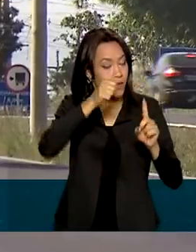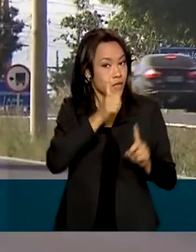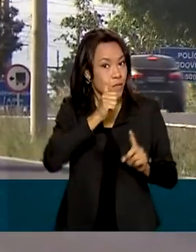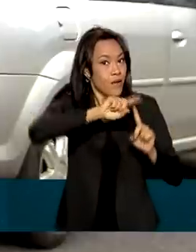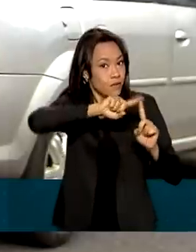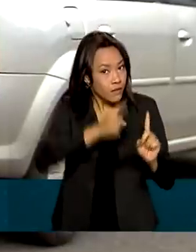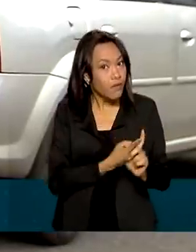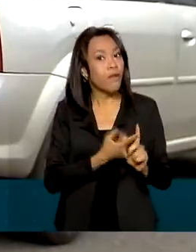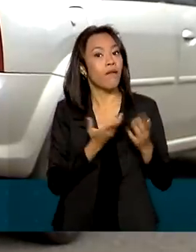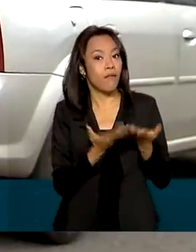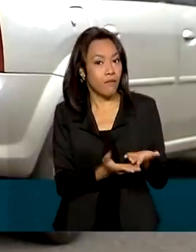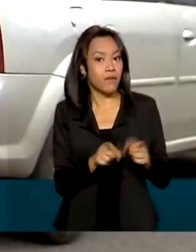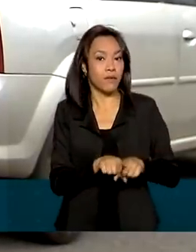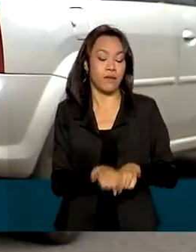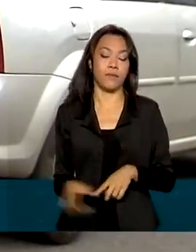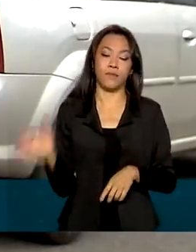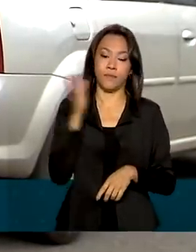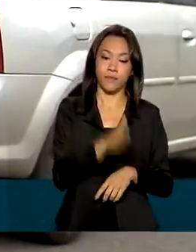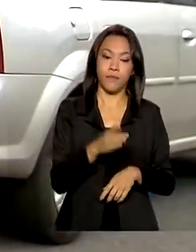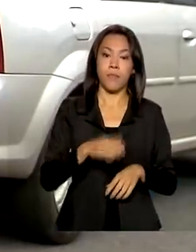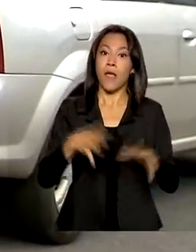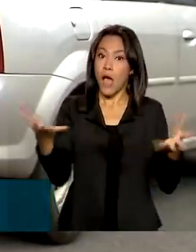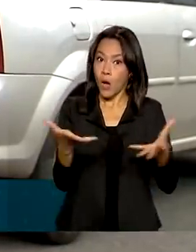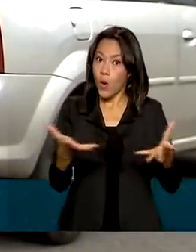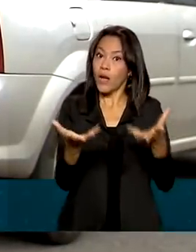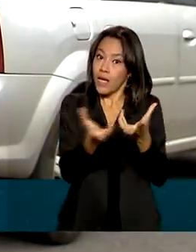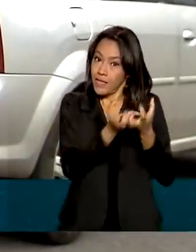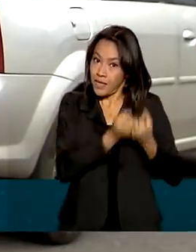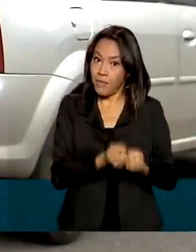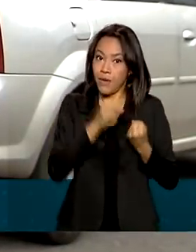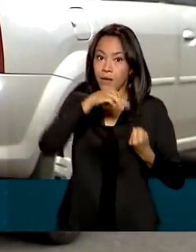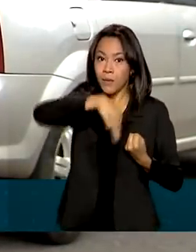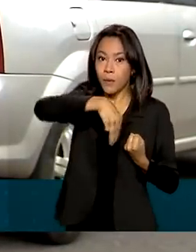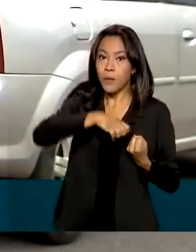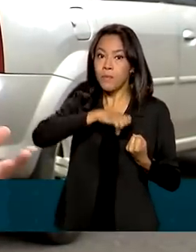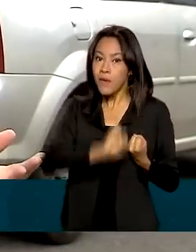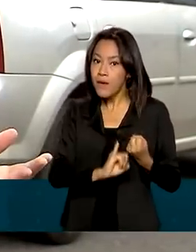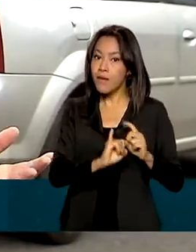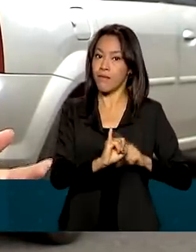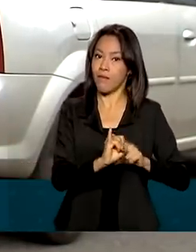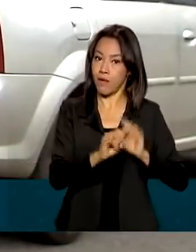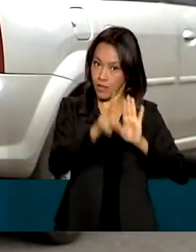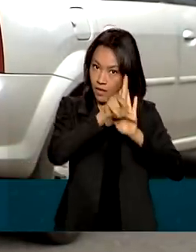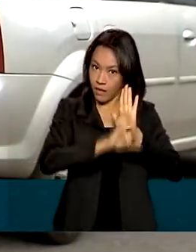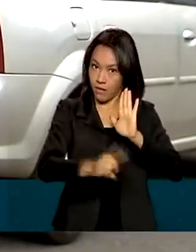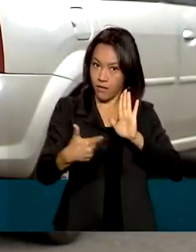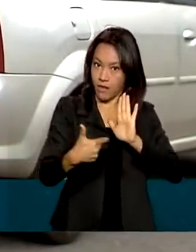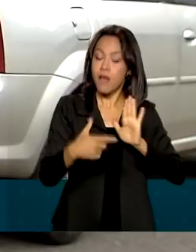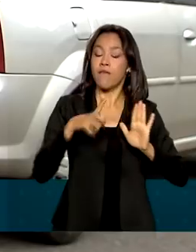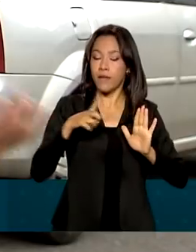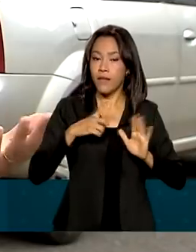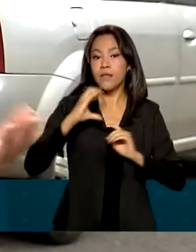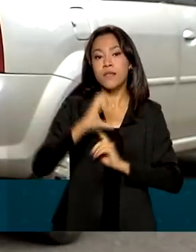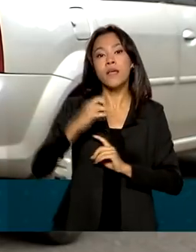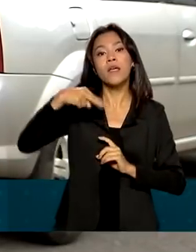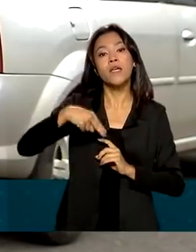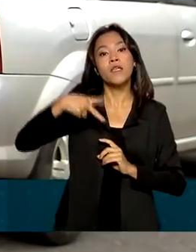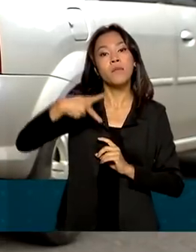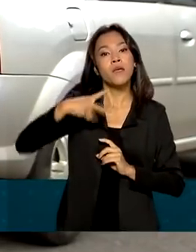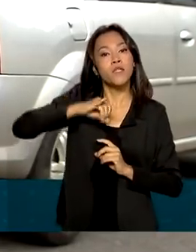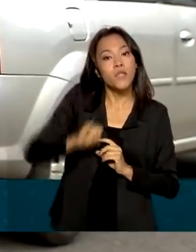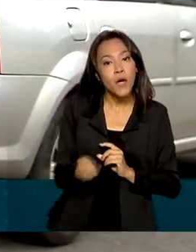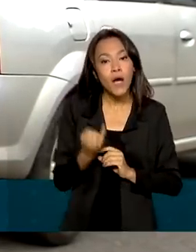informais. Com a inclusão no MEI, além dos benefícios previdenciários, esses profissionais terão CNPJ e, com isso,